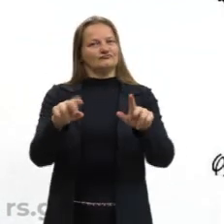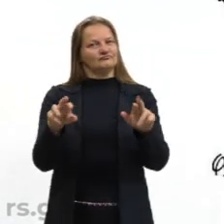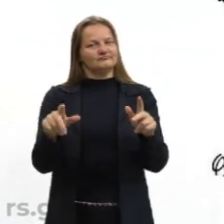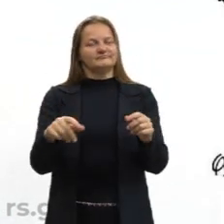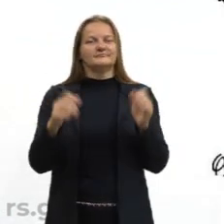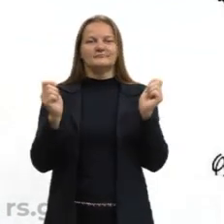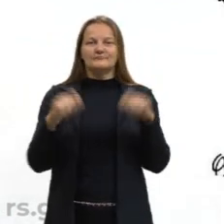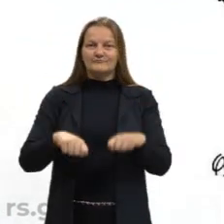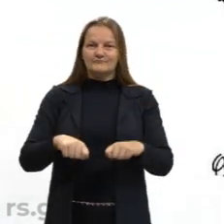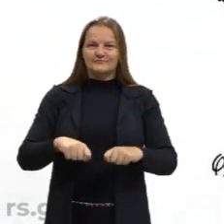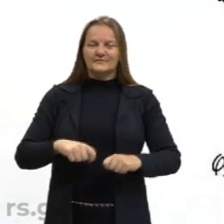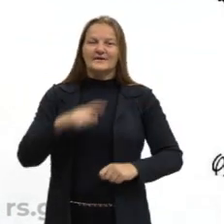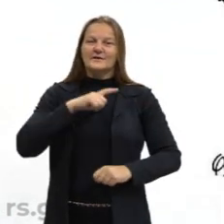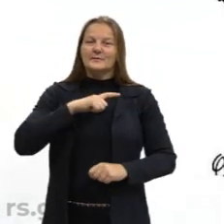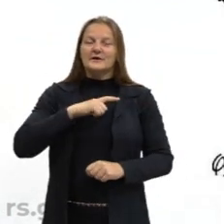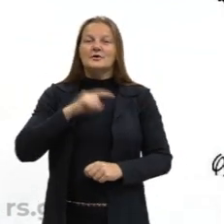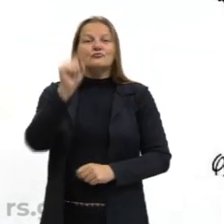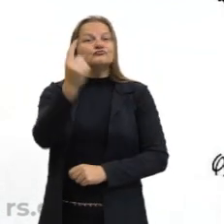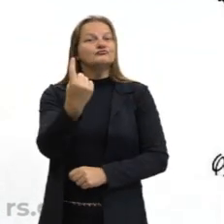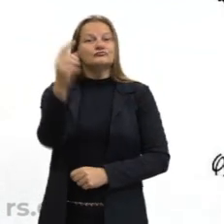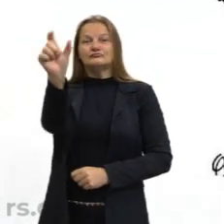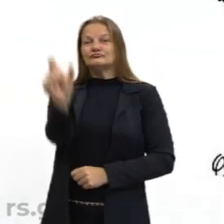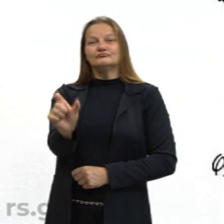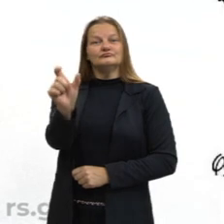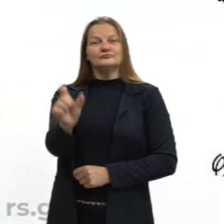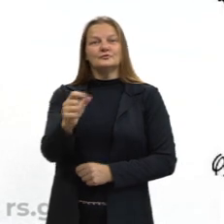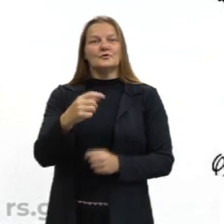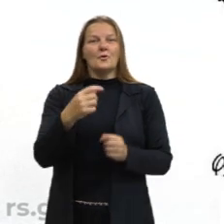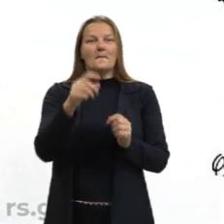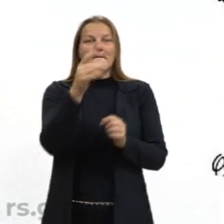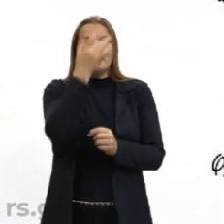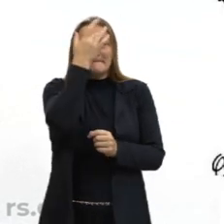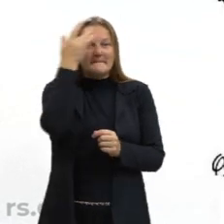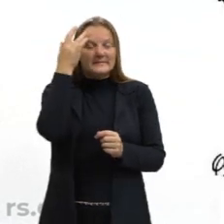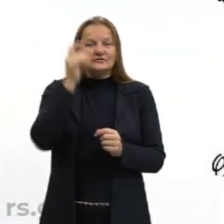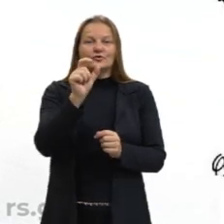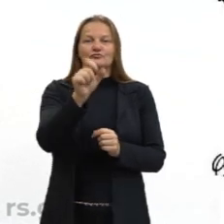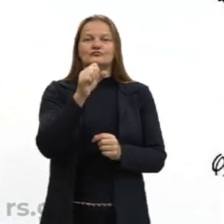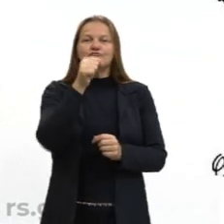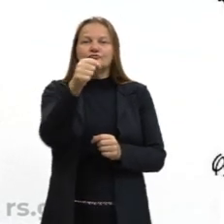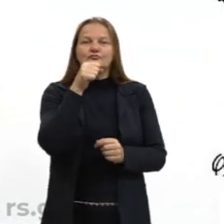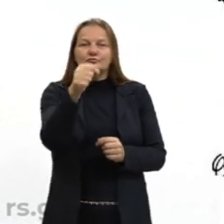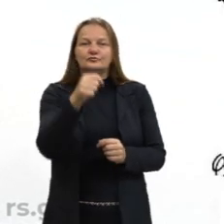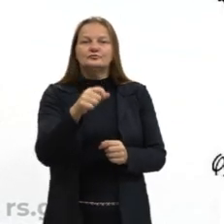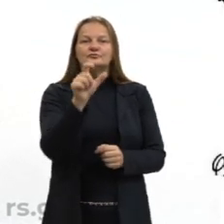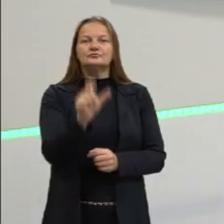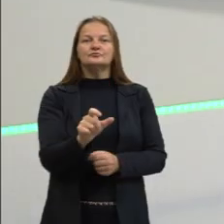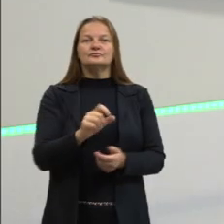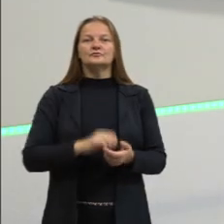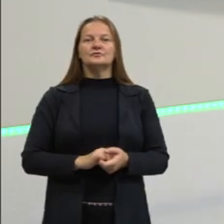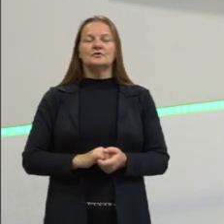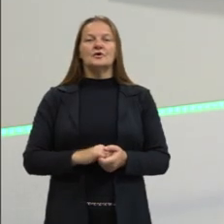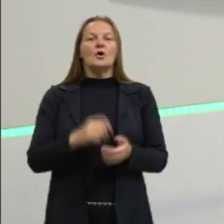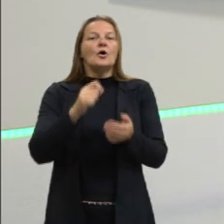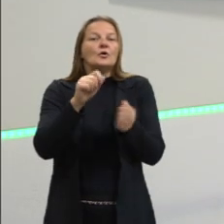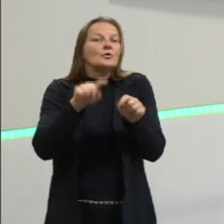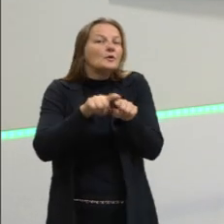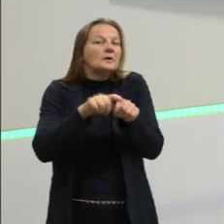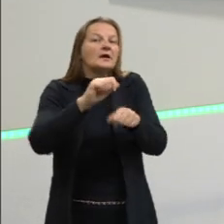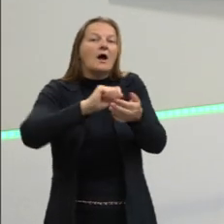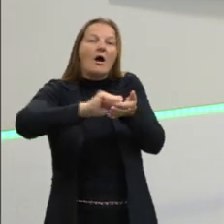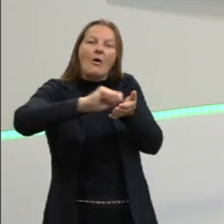pode ser do indivíduo, do repórter, a opinião de um escritor,